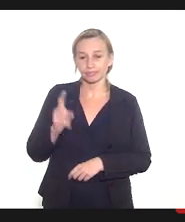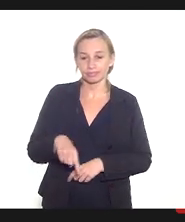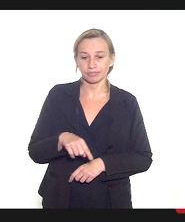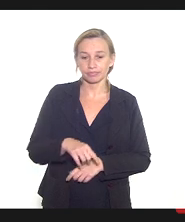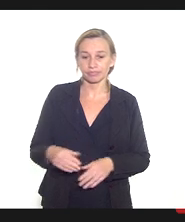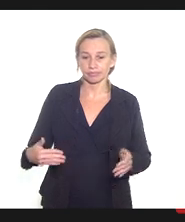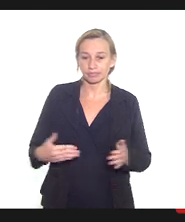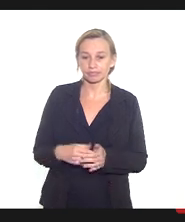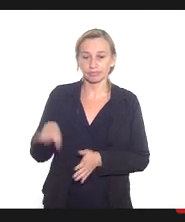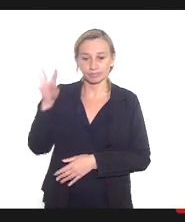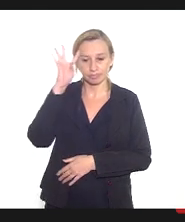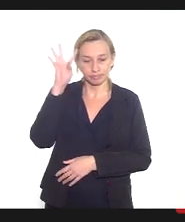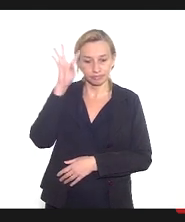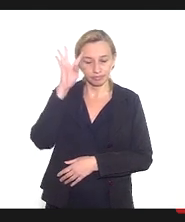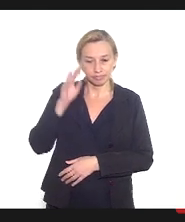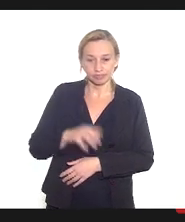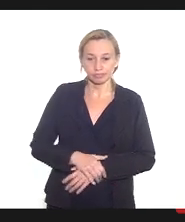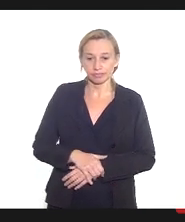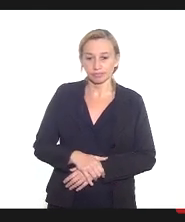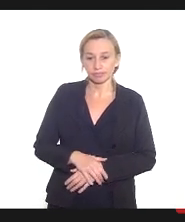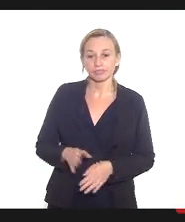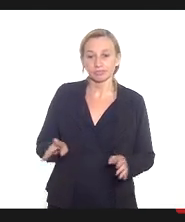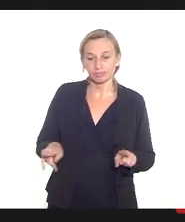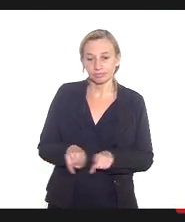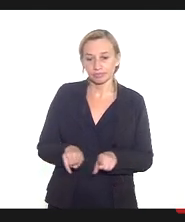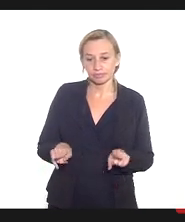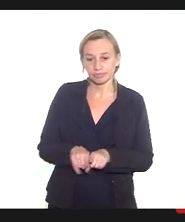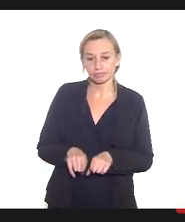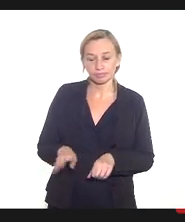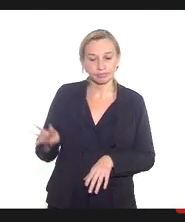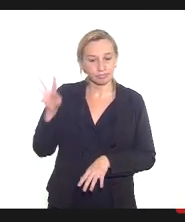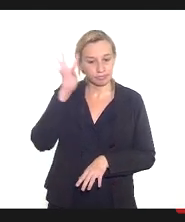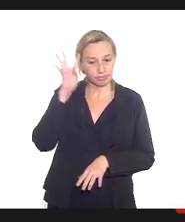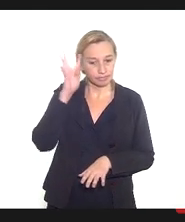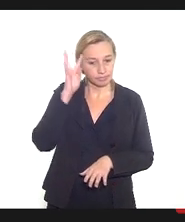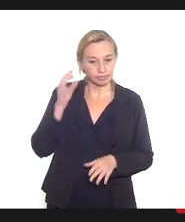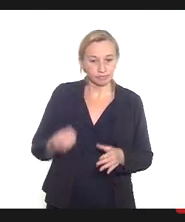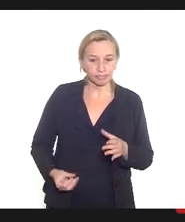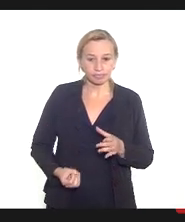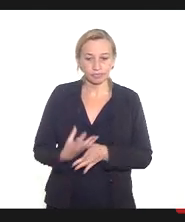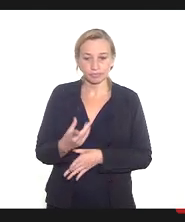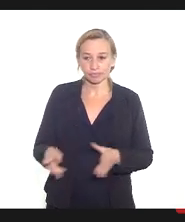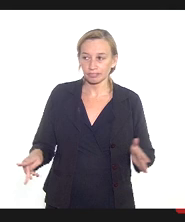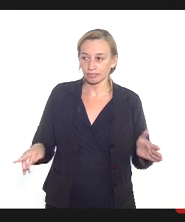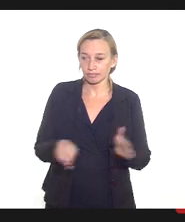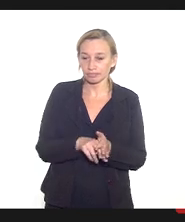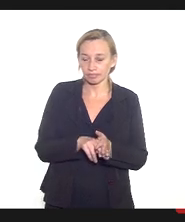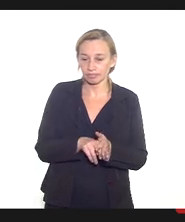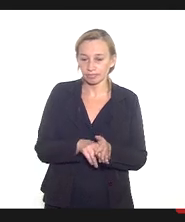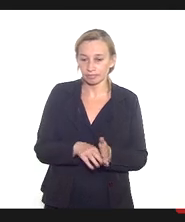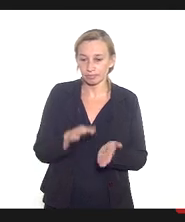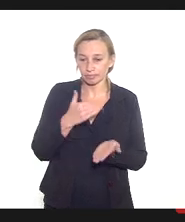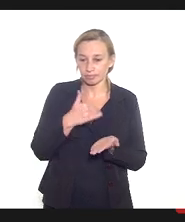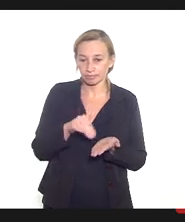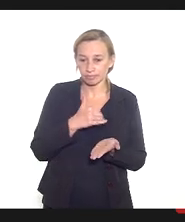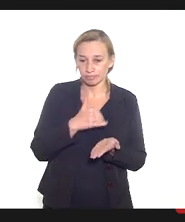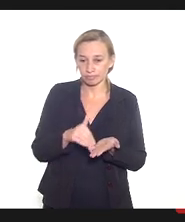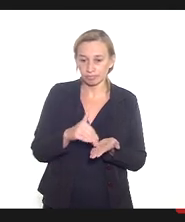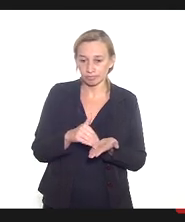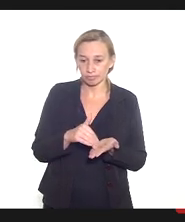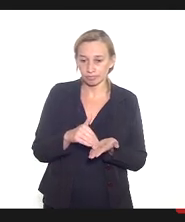quarta-feira e até quarta-feira sai uma resolução da secretaria